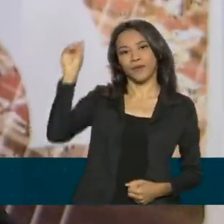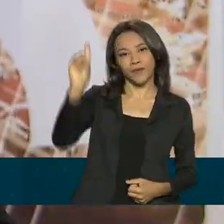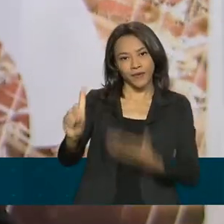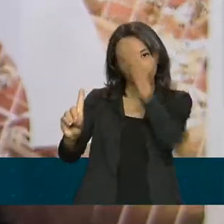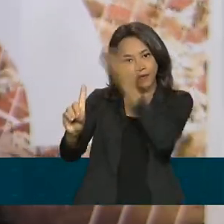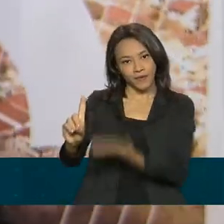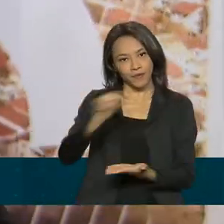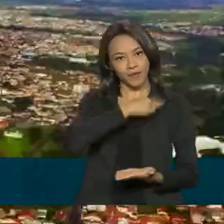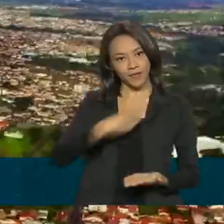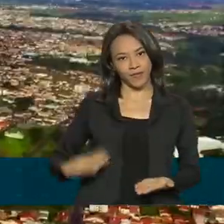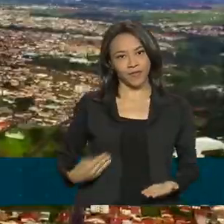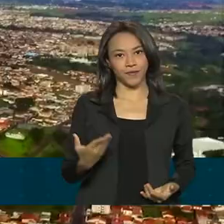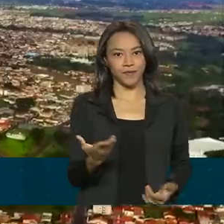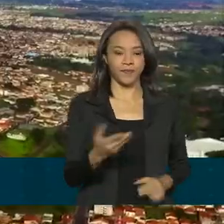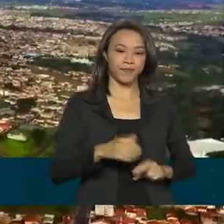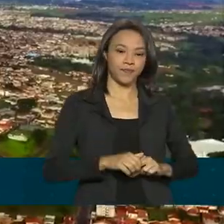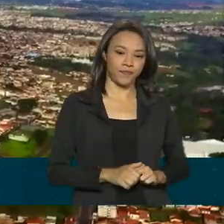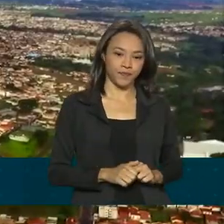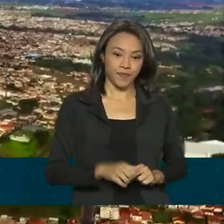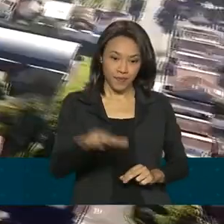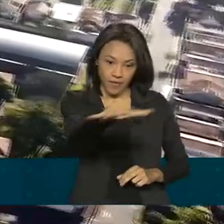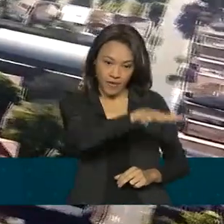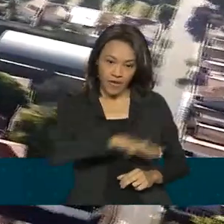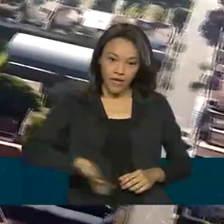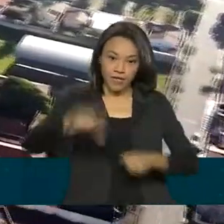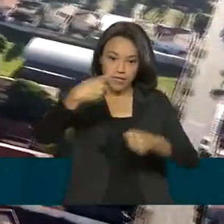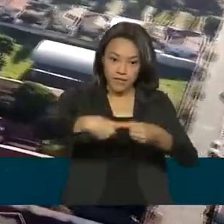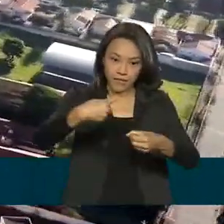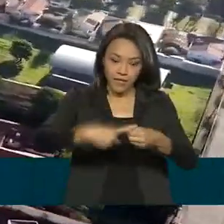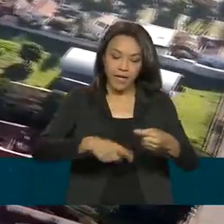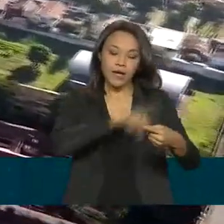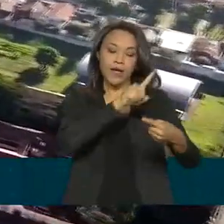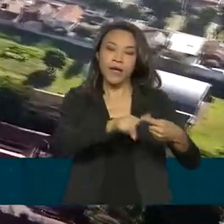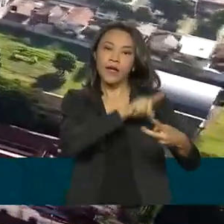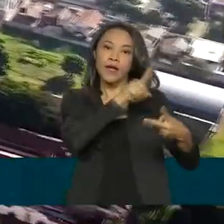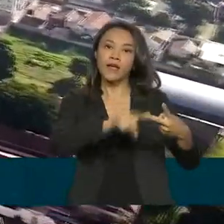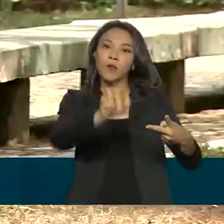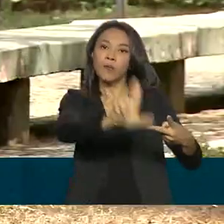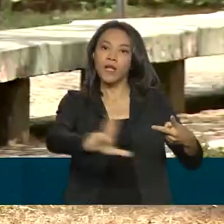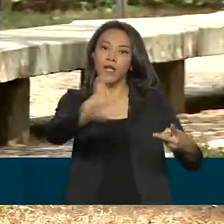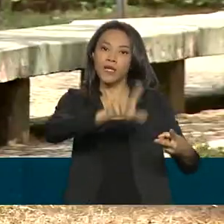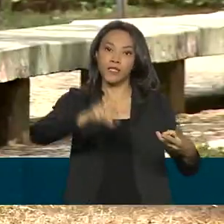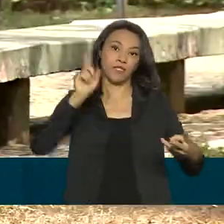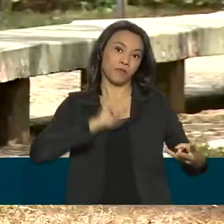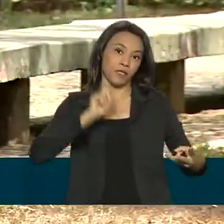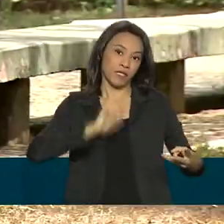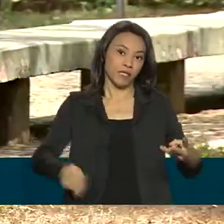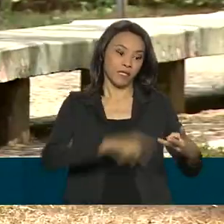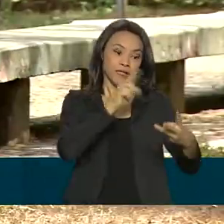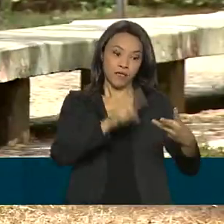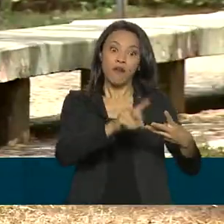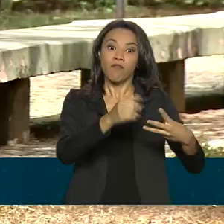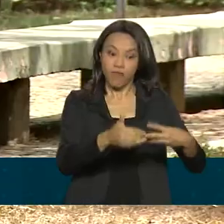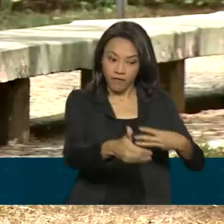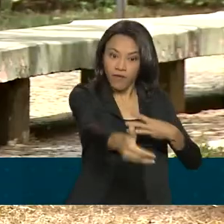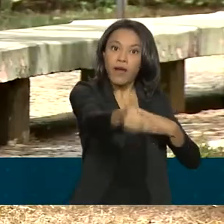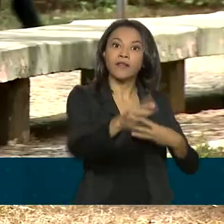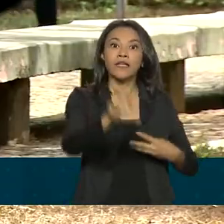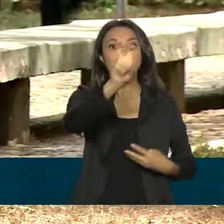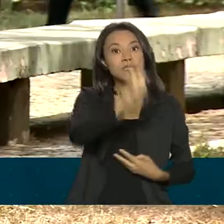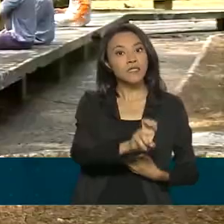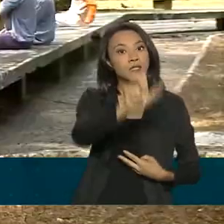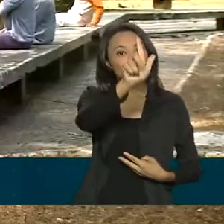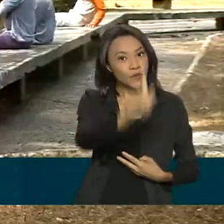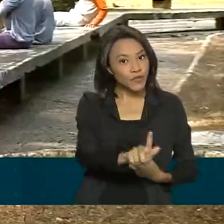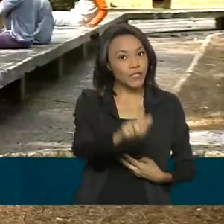Fábio Faria. Franca, em São Paulo, Uberaba e Uberlândia, em Minas Gerais, cidades que já terão a conexão 5G